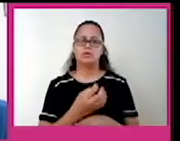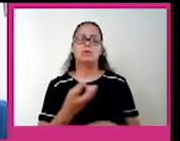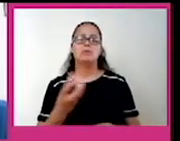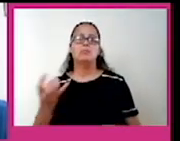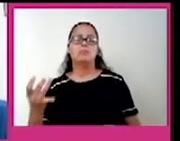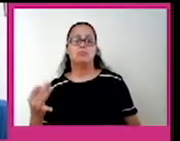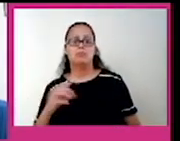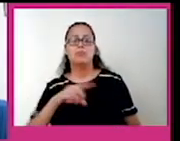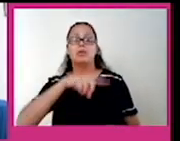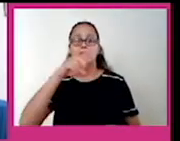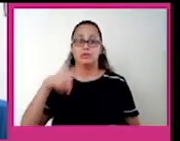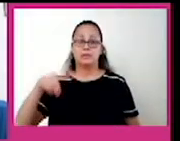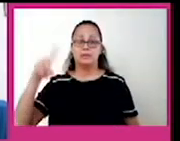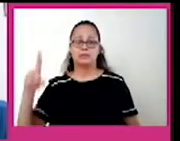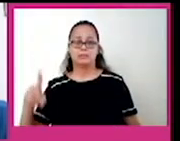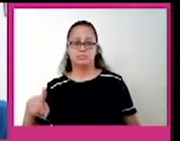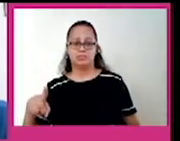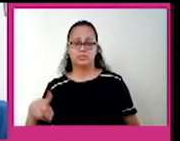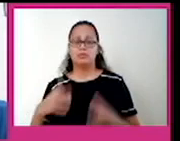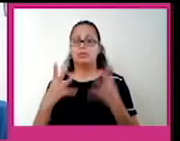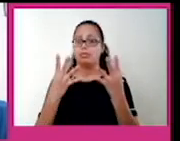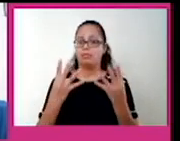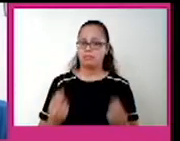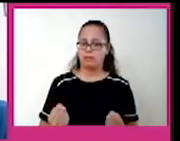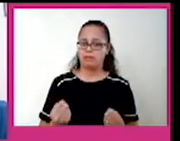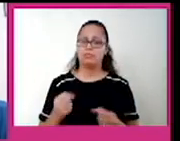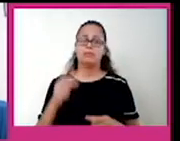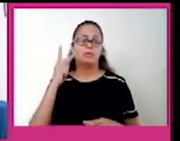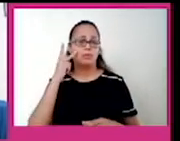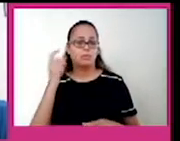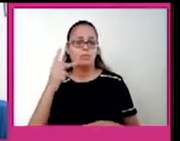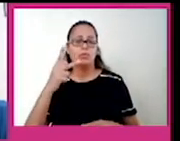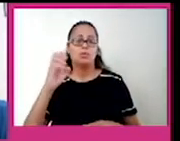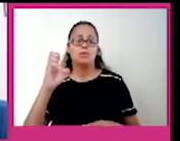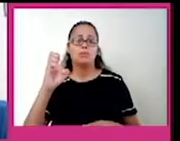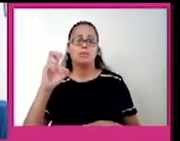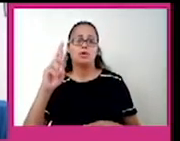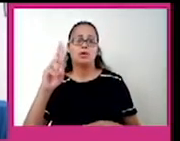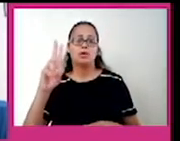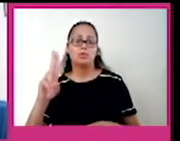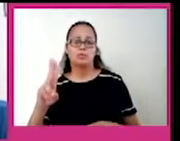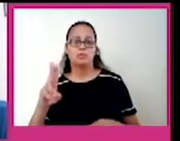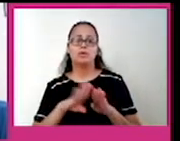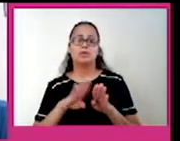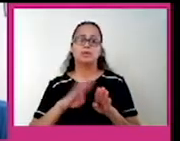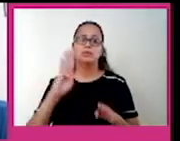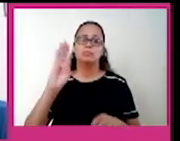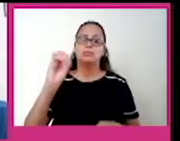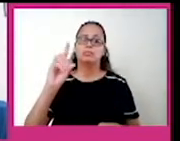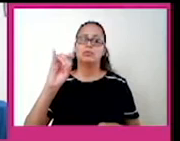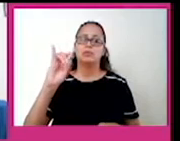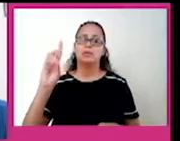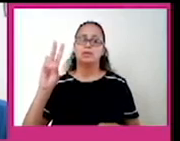montanhas, áridos e frios, comuns na Bolívia e no Peru, com salinas e desertos, sendo o mais extenso o deserto do Atacama, no